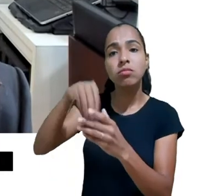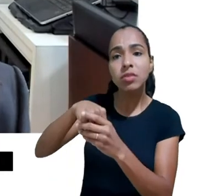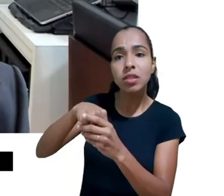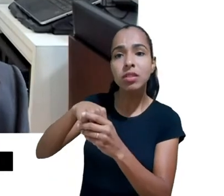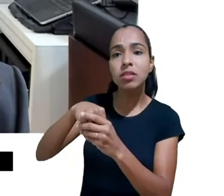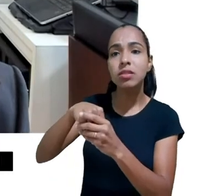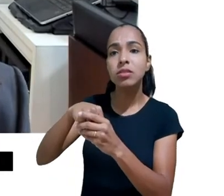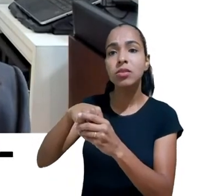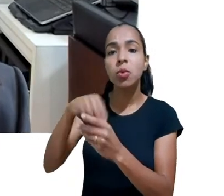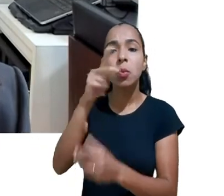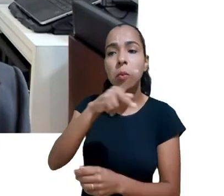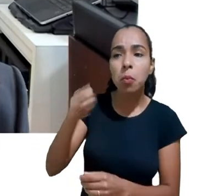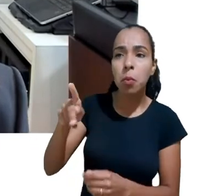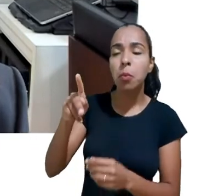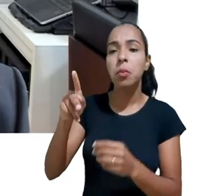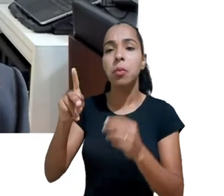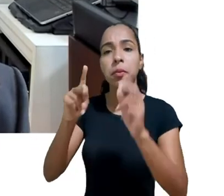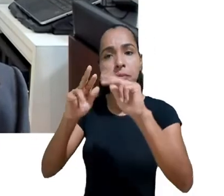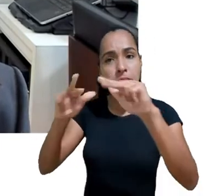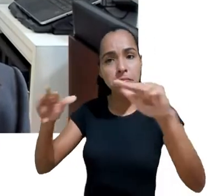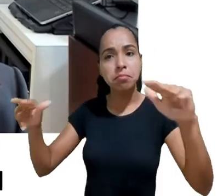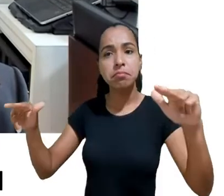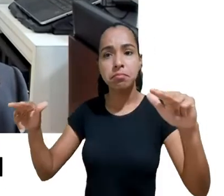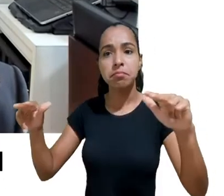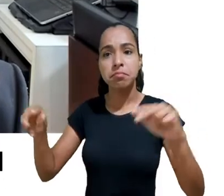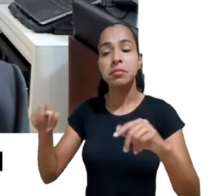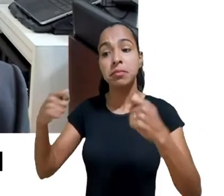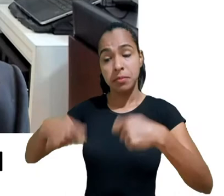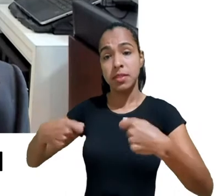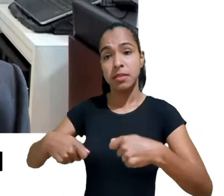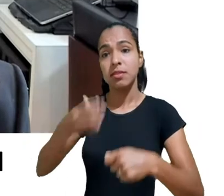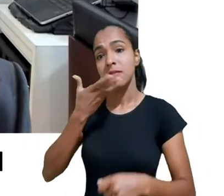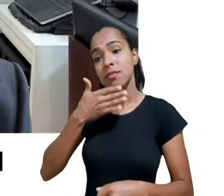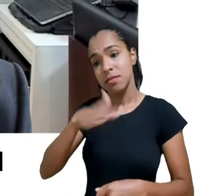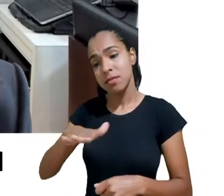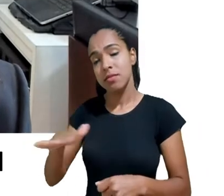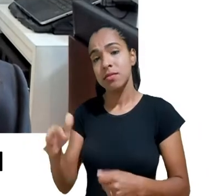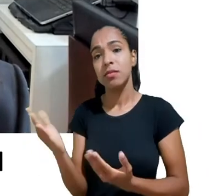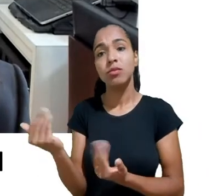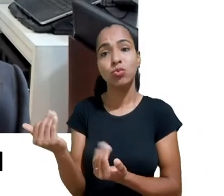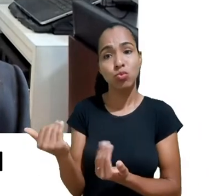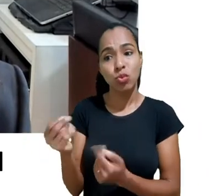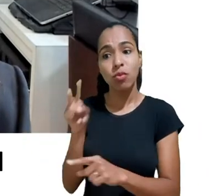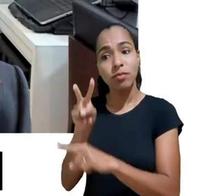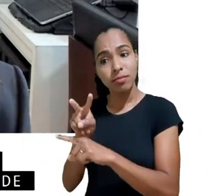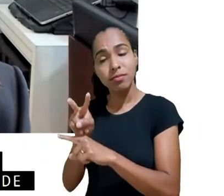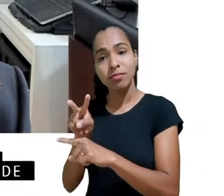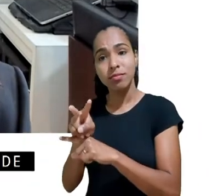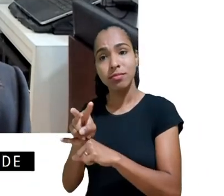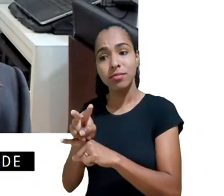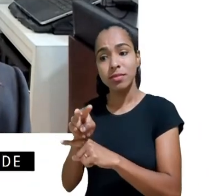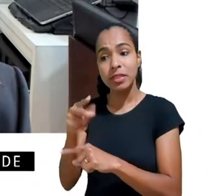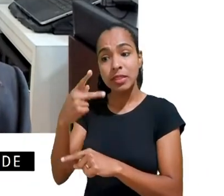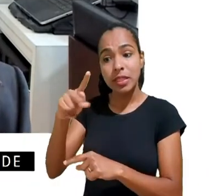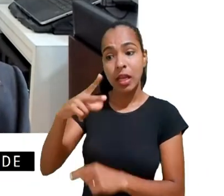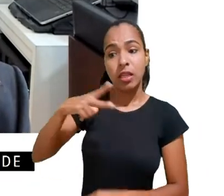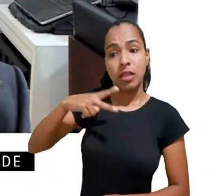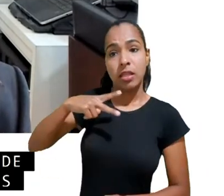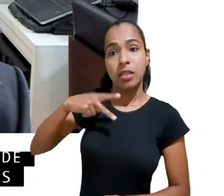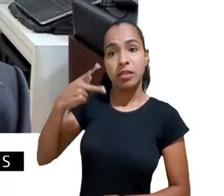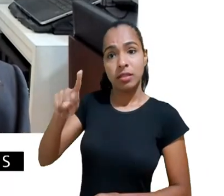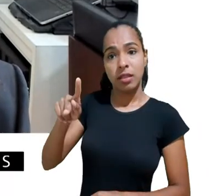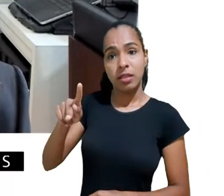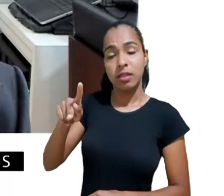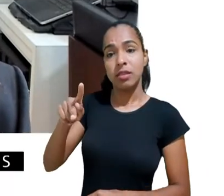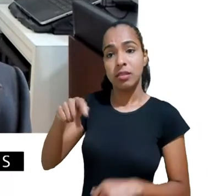central a proteção de dados de crianças e adolescentes no seu dia a dia colocando isso também seguindo a própria